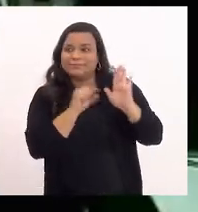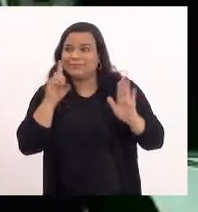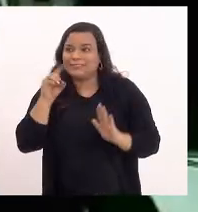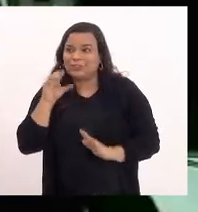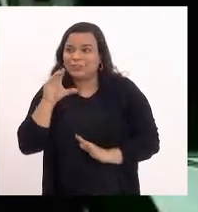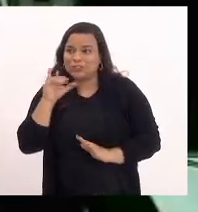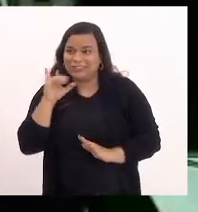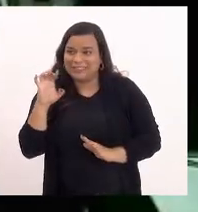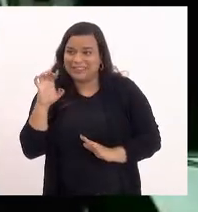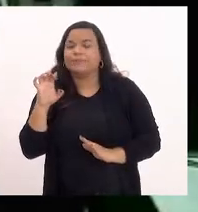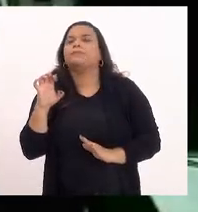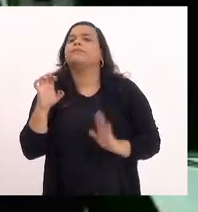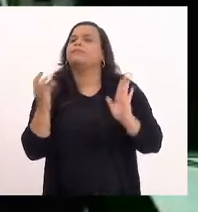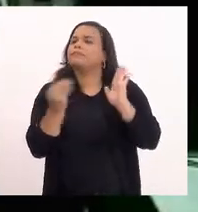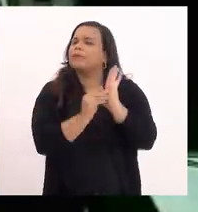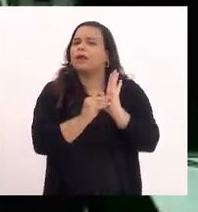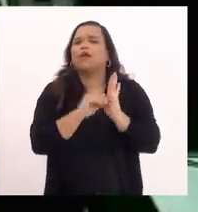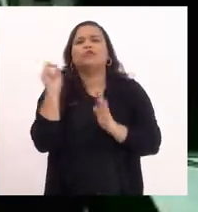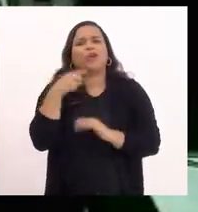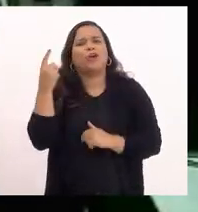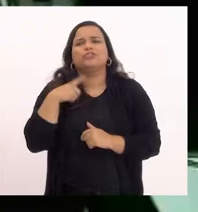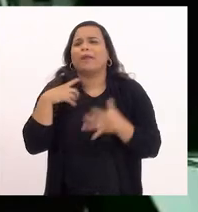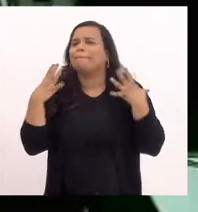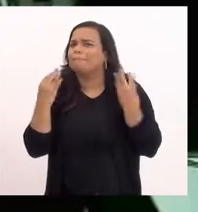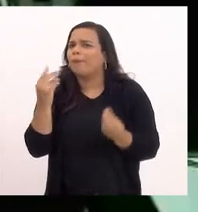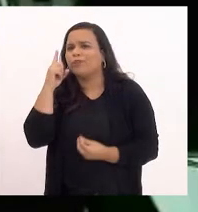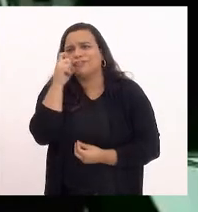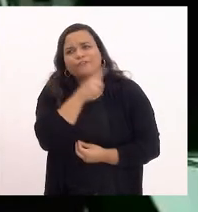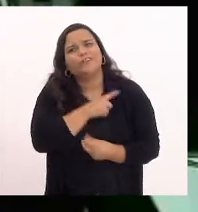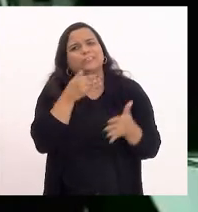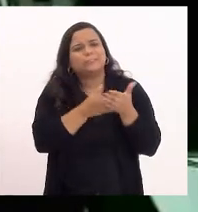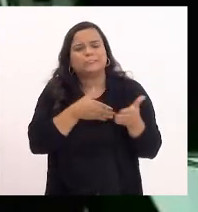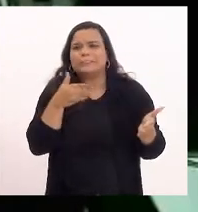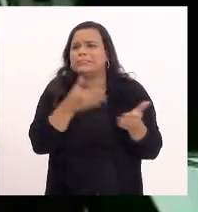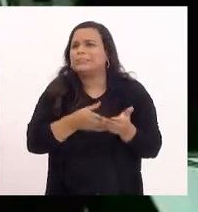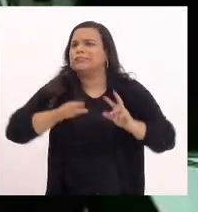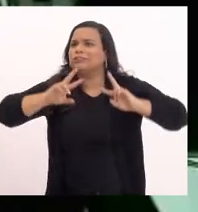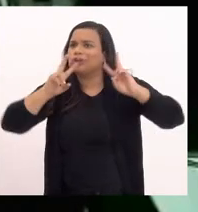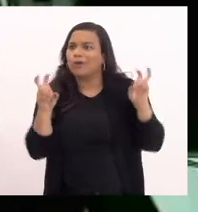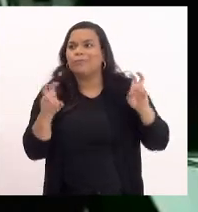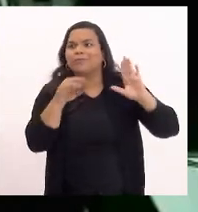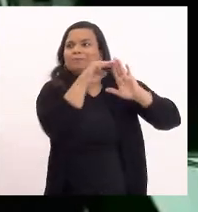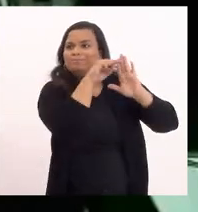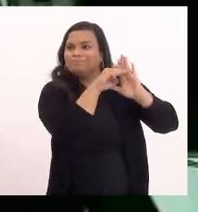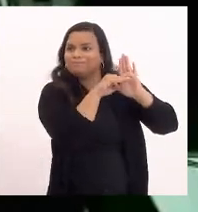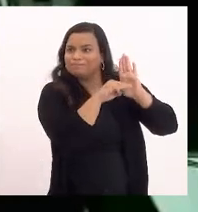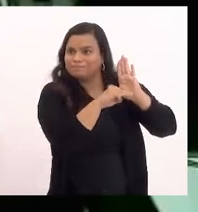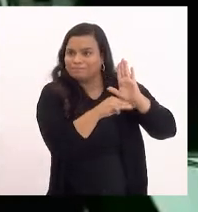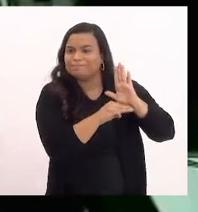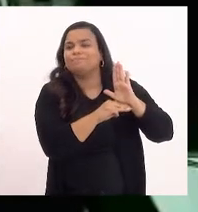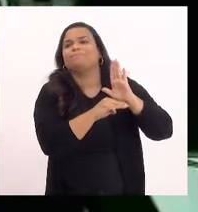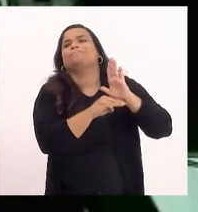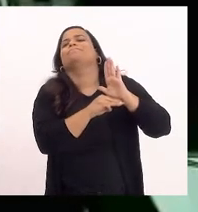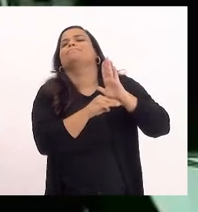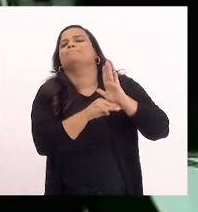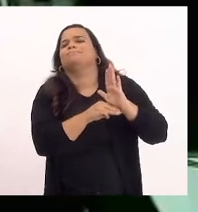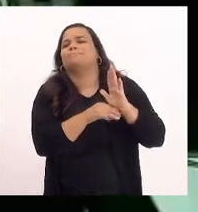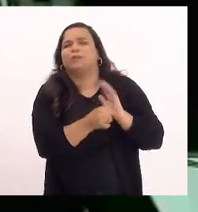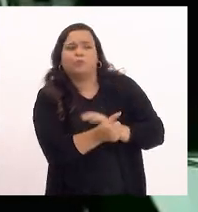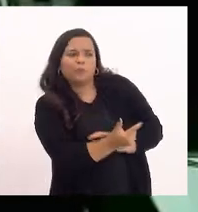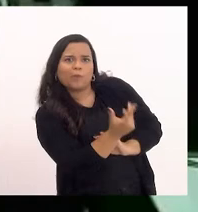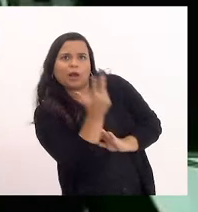contas temos uma dificuldade enorme sobre os dados do número de